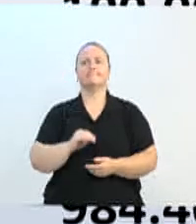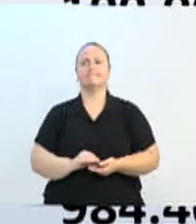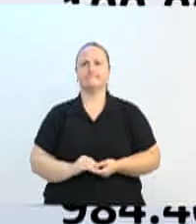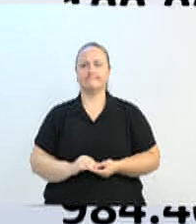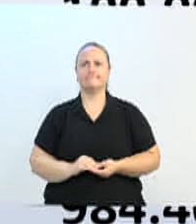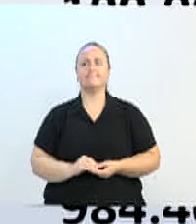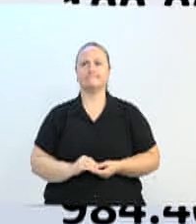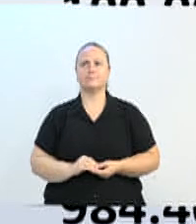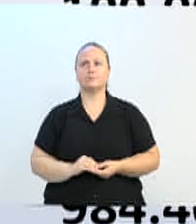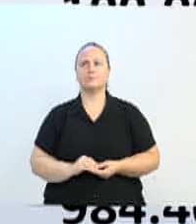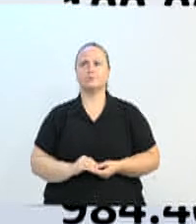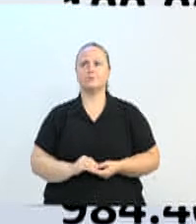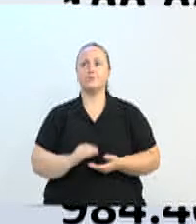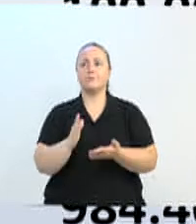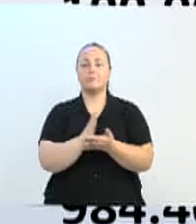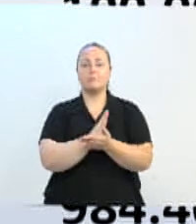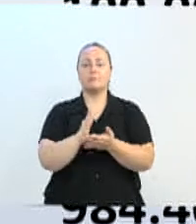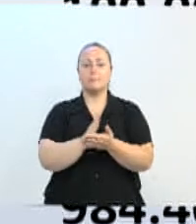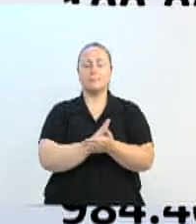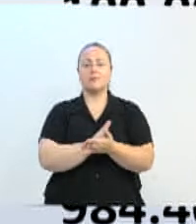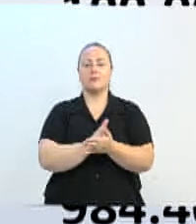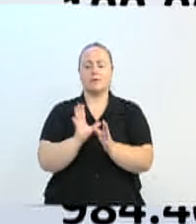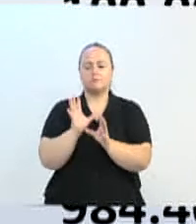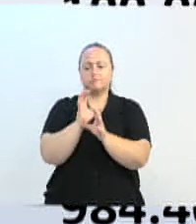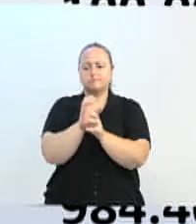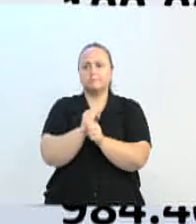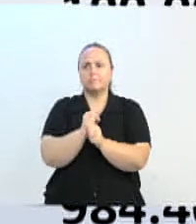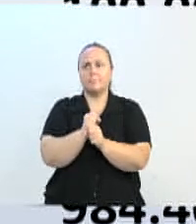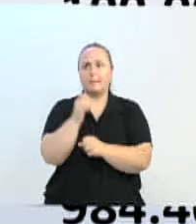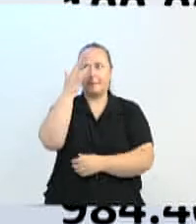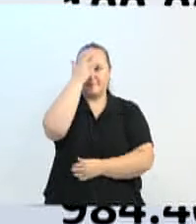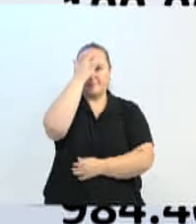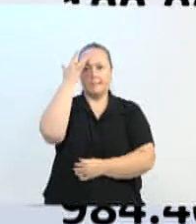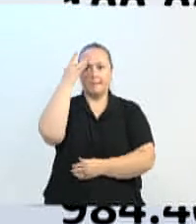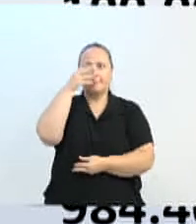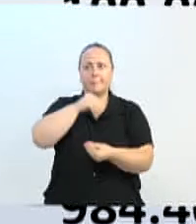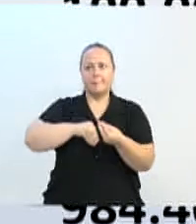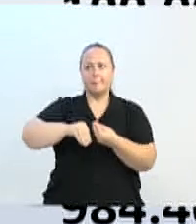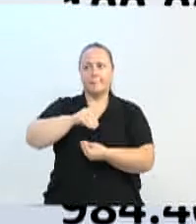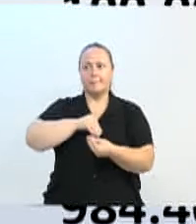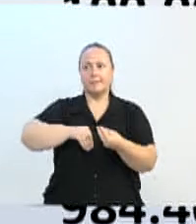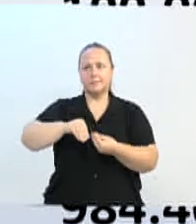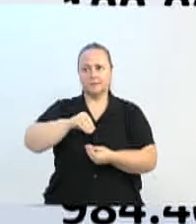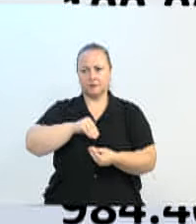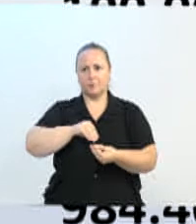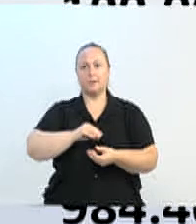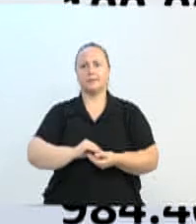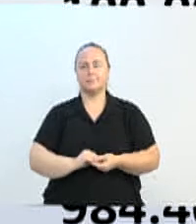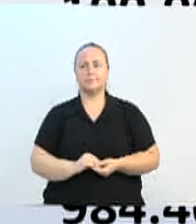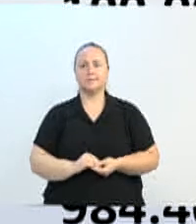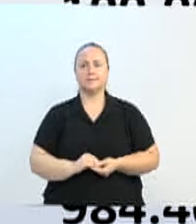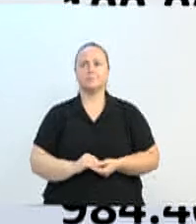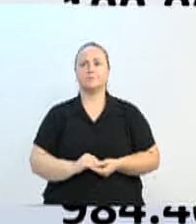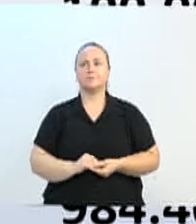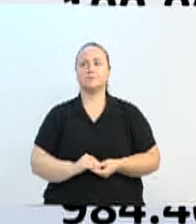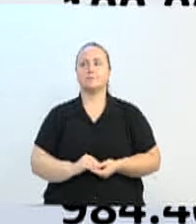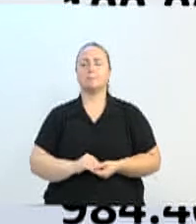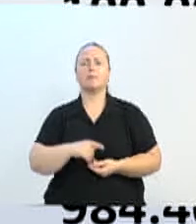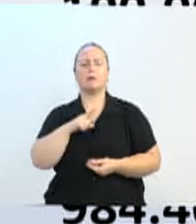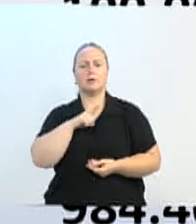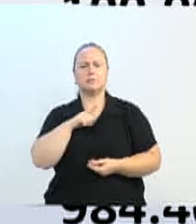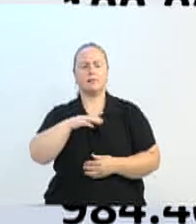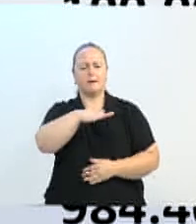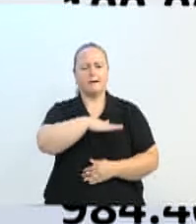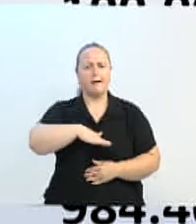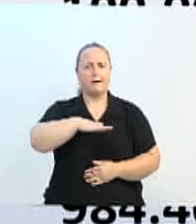Alguns números aí, começando no número de pessoas envolvidas nesse projeto. Nós temos lá desde pessoas jurídicas,